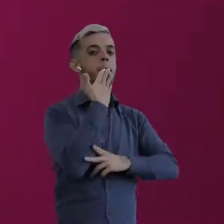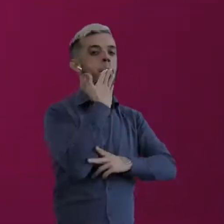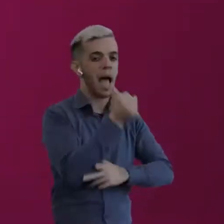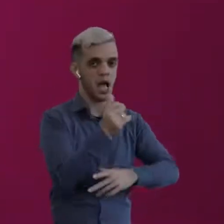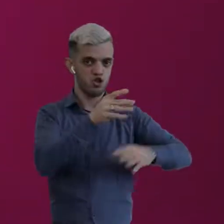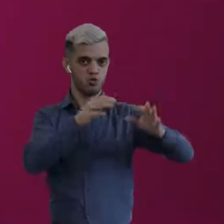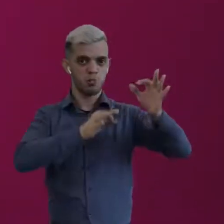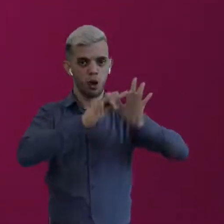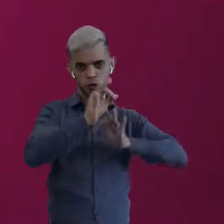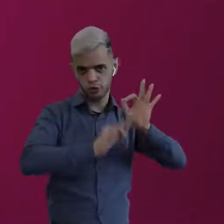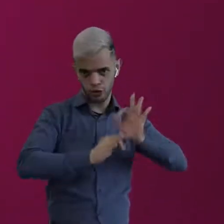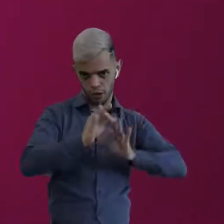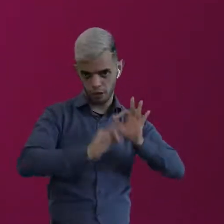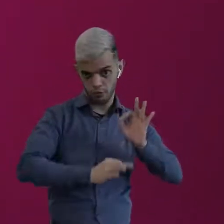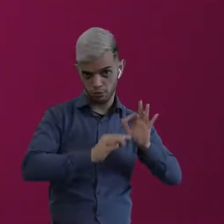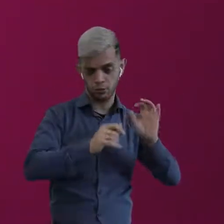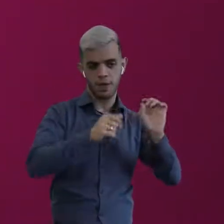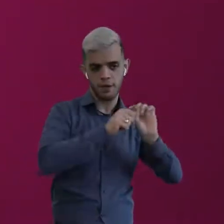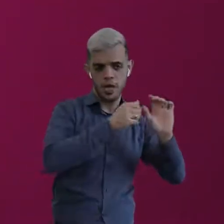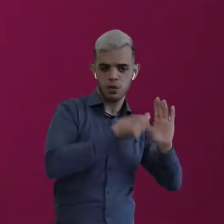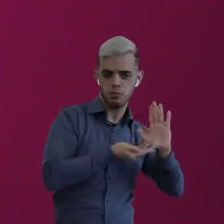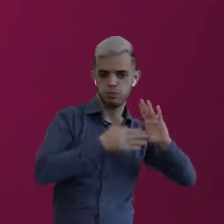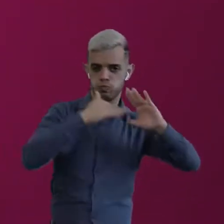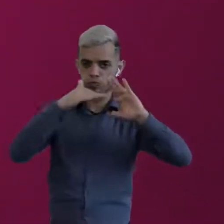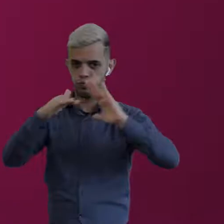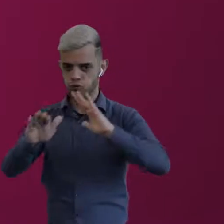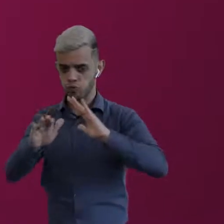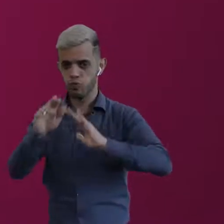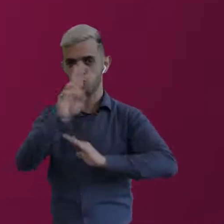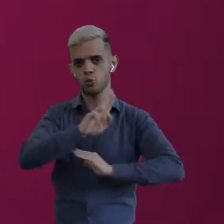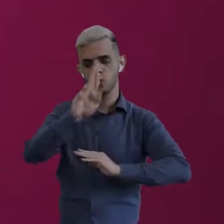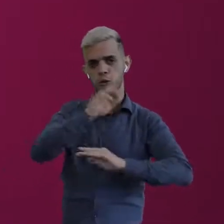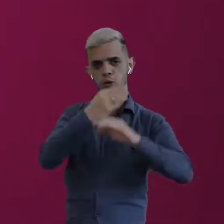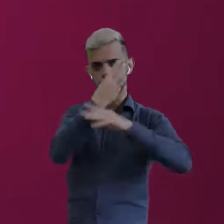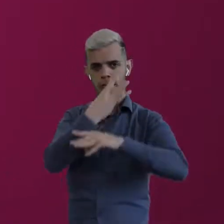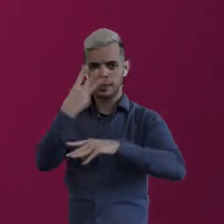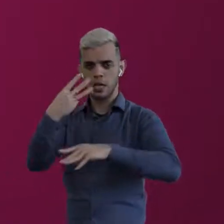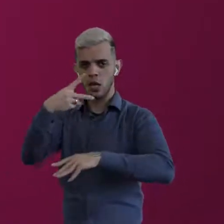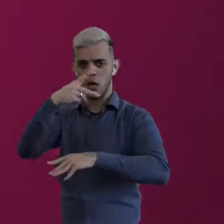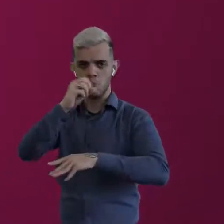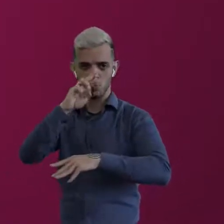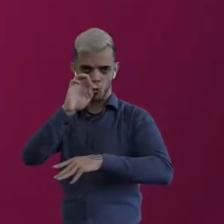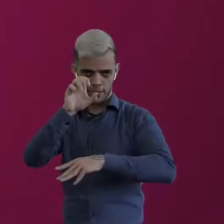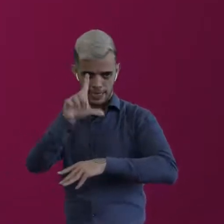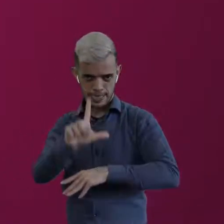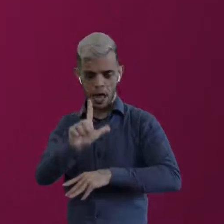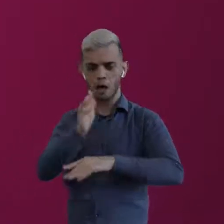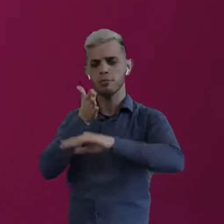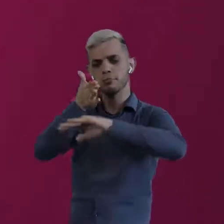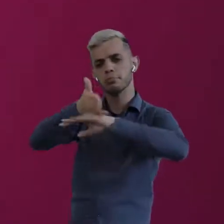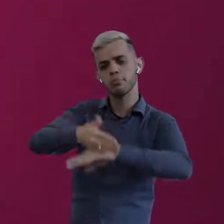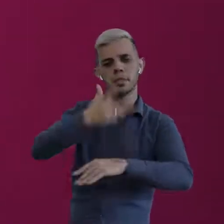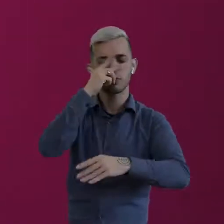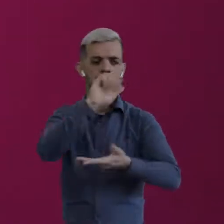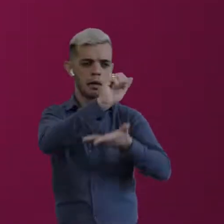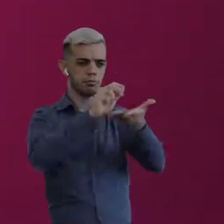requisição de aprovação de projeto, vai entrar pelo site, pelo portal, vai passar por uma triagem